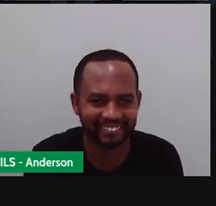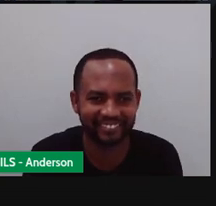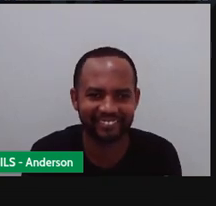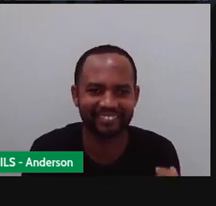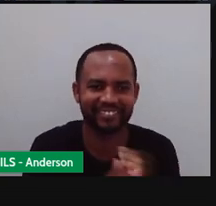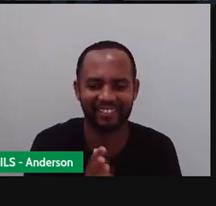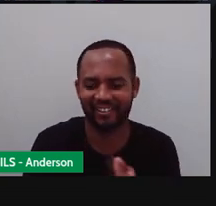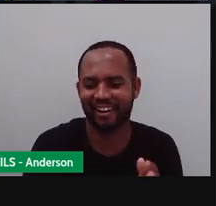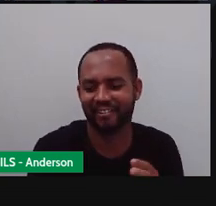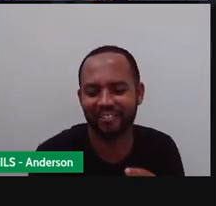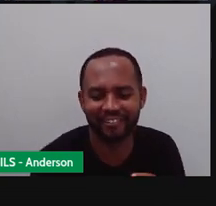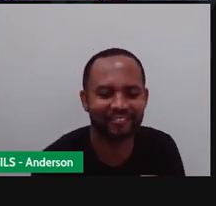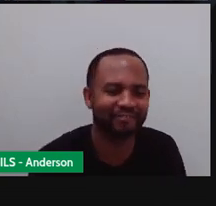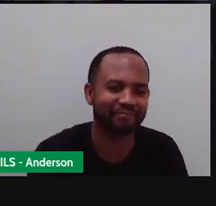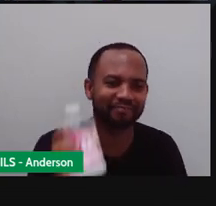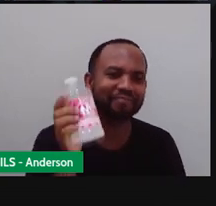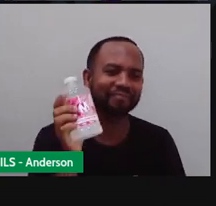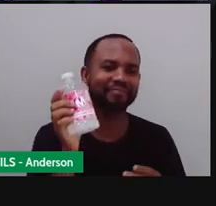Não, né? É só o álcool, gente.